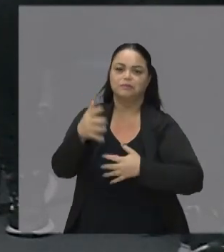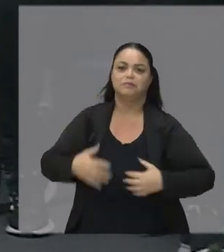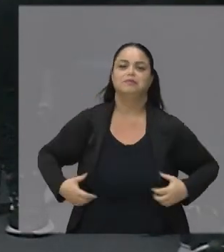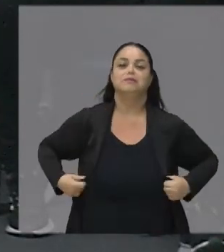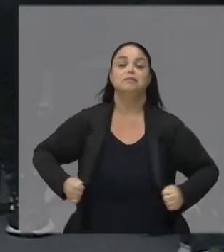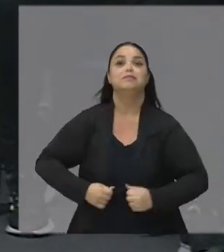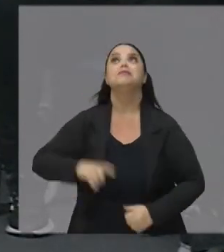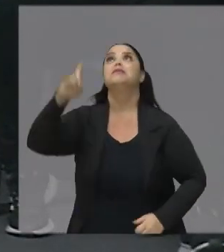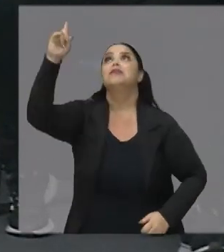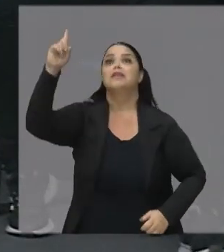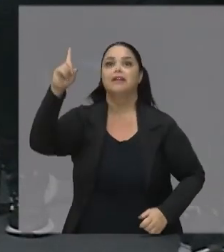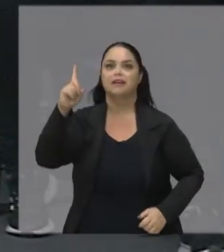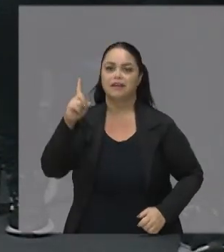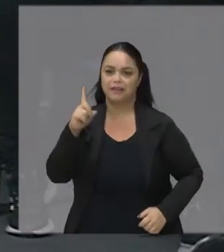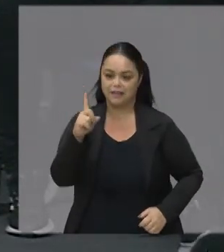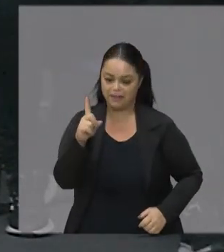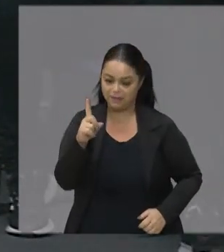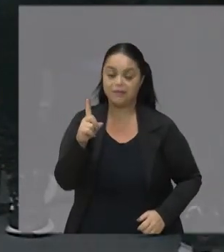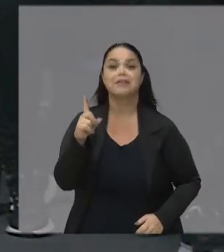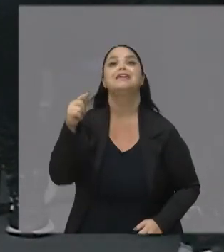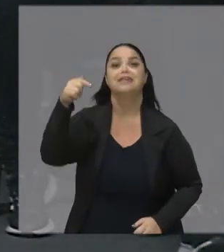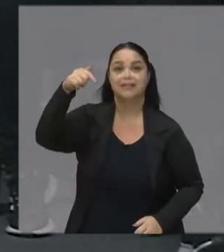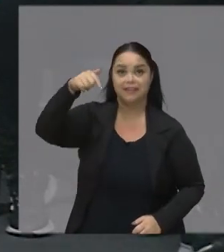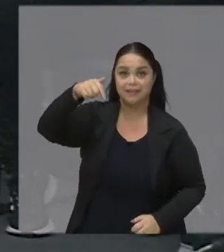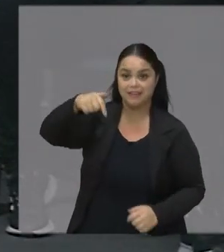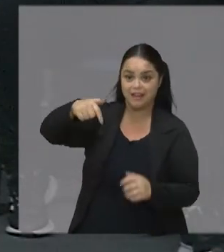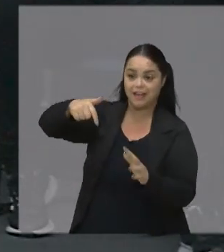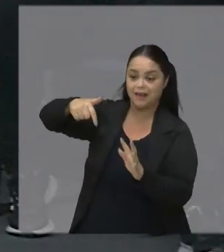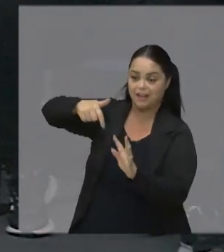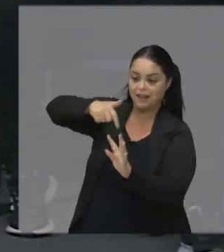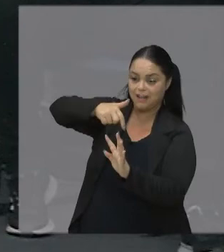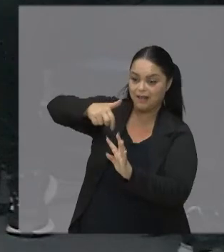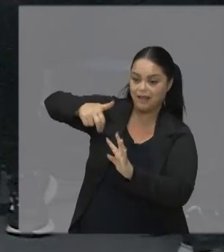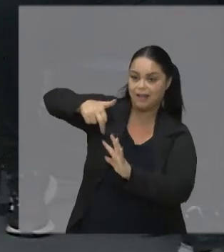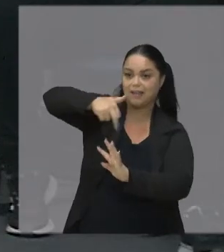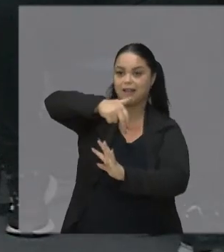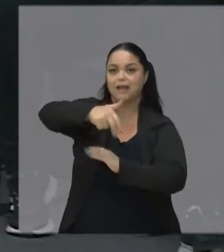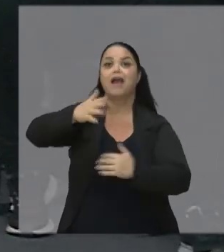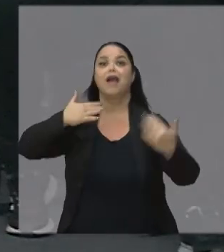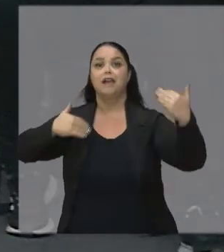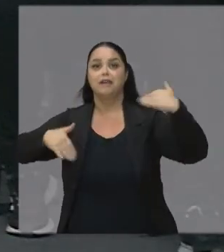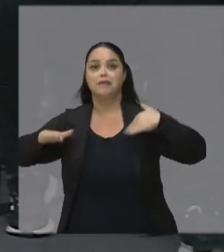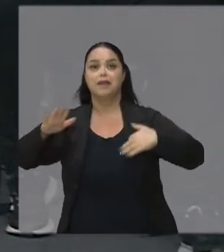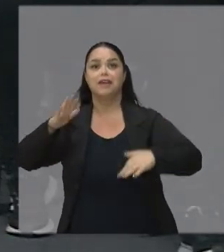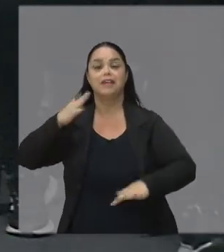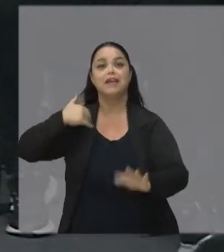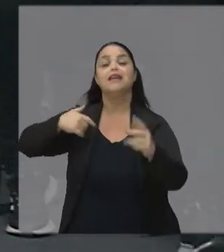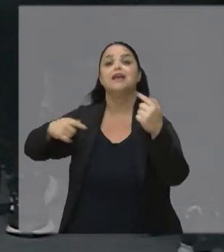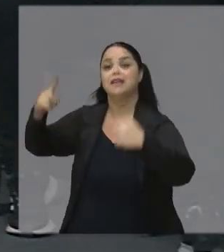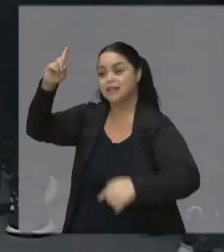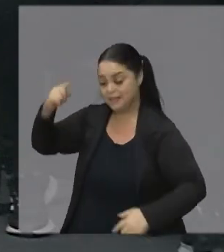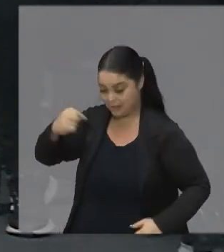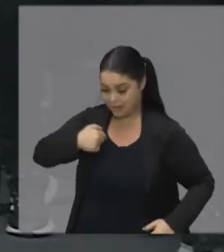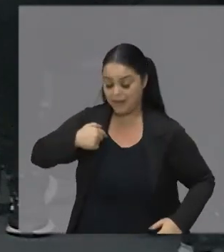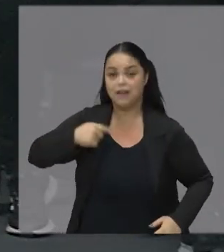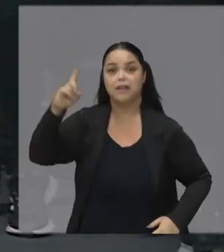está em mim Deus está em mim